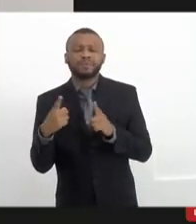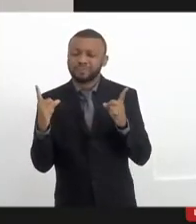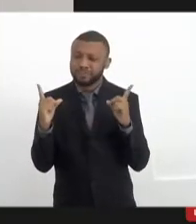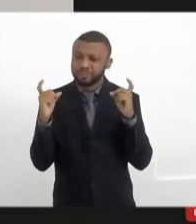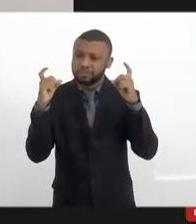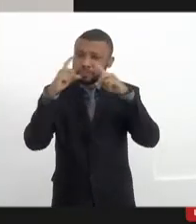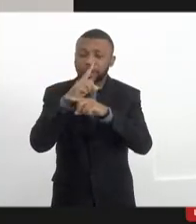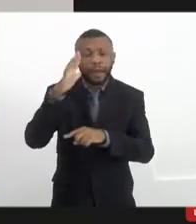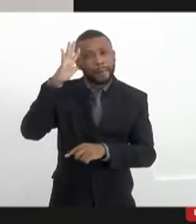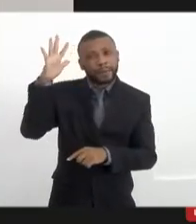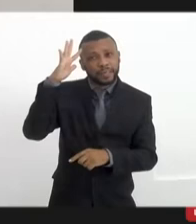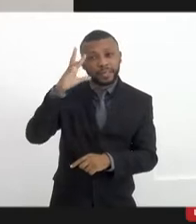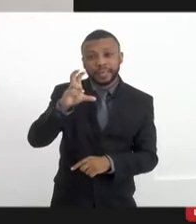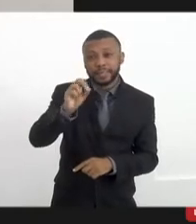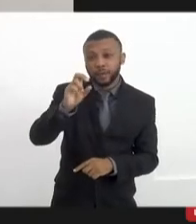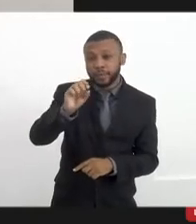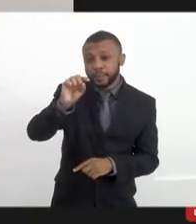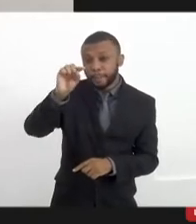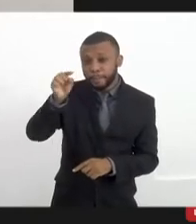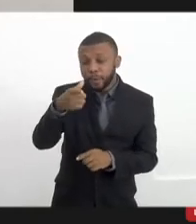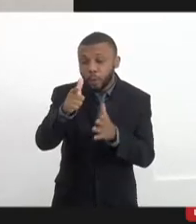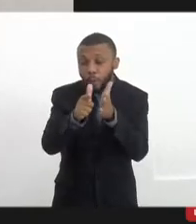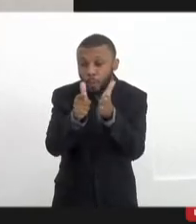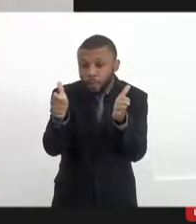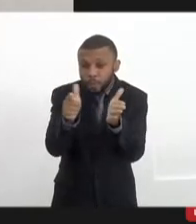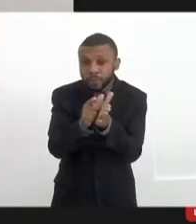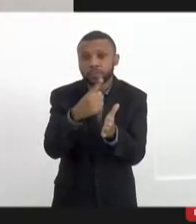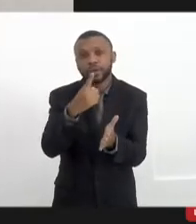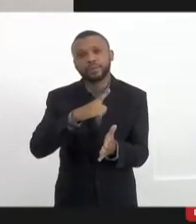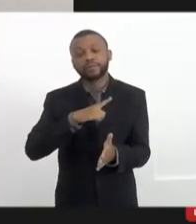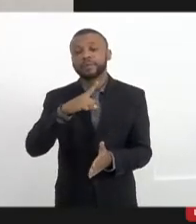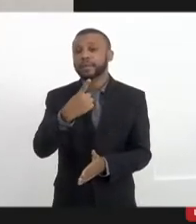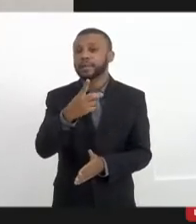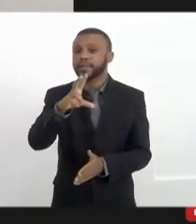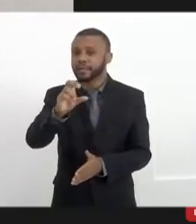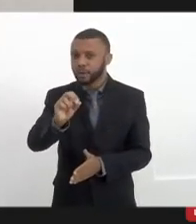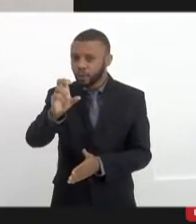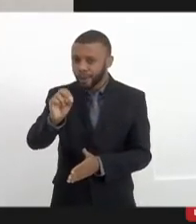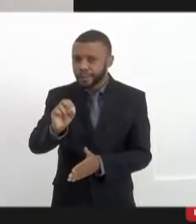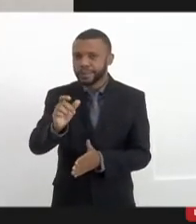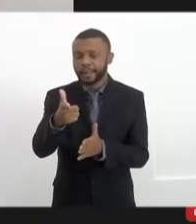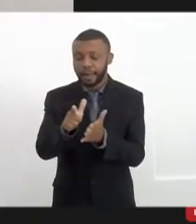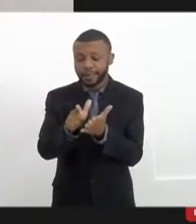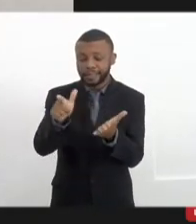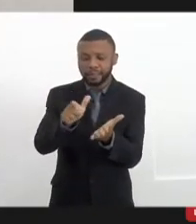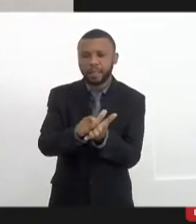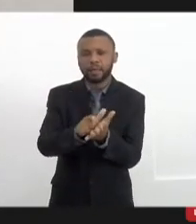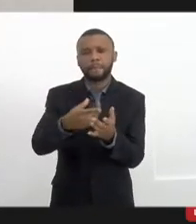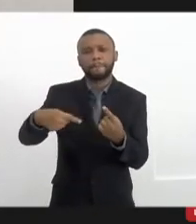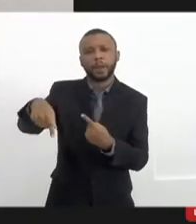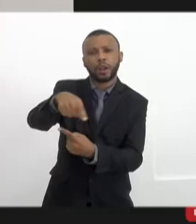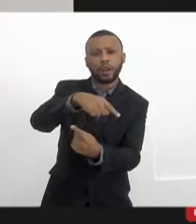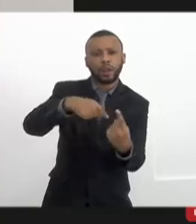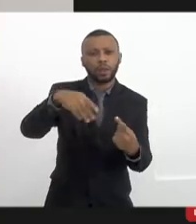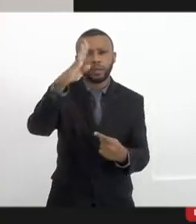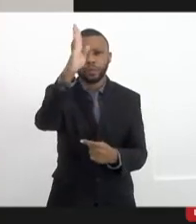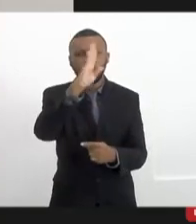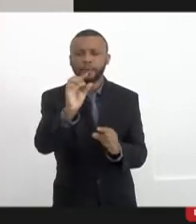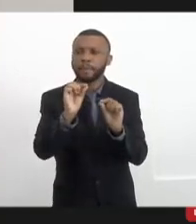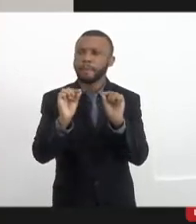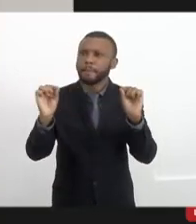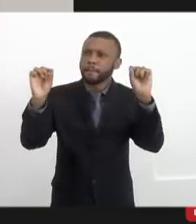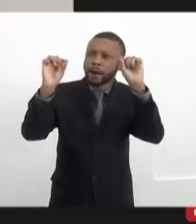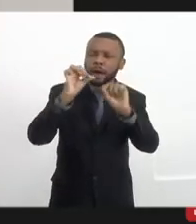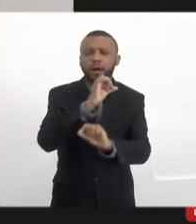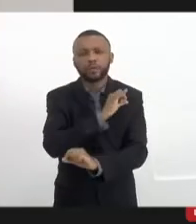imagina, 50 mil exemplares de jornal. Nós já chegamos a ter 150 mil exemplares desse jornal circulando no Brasil, aqui